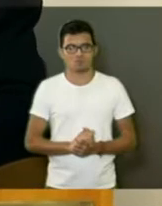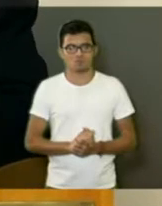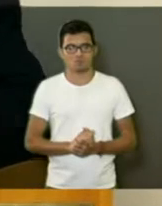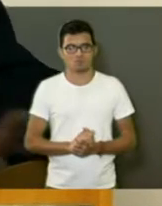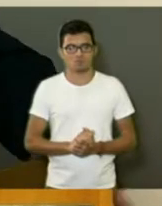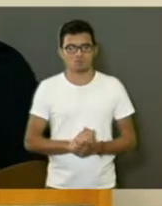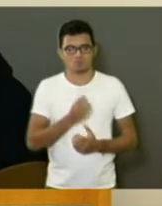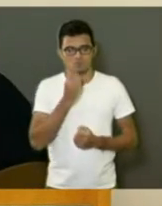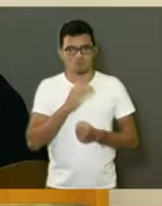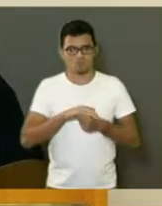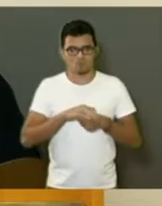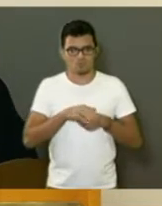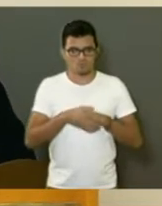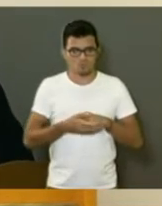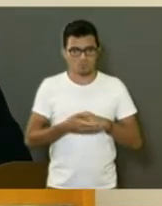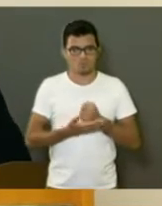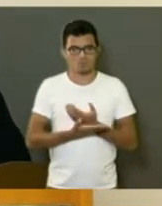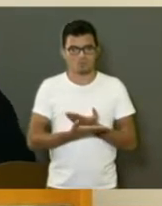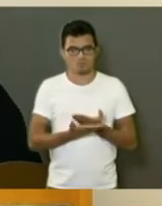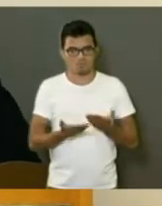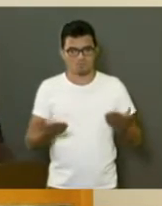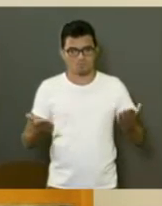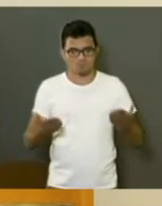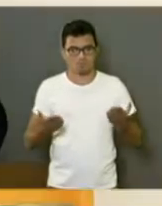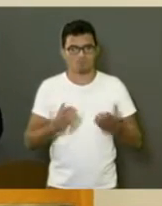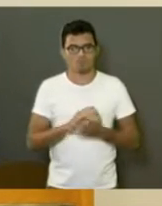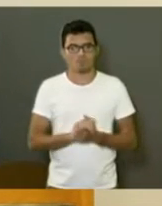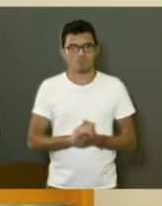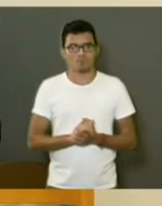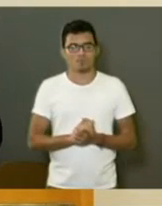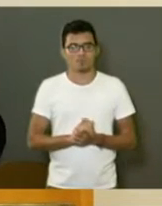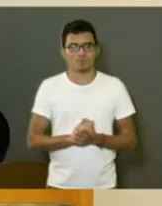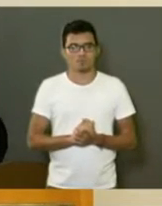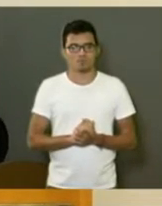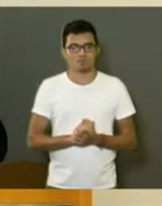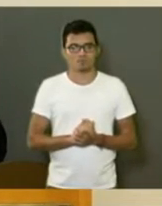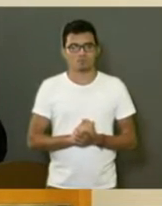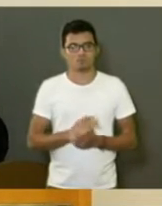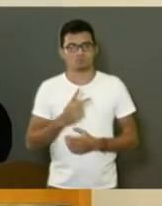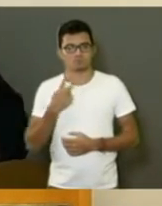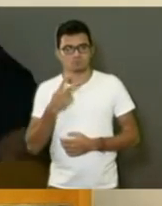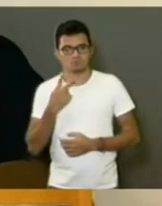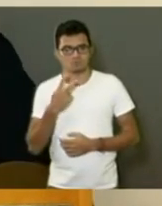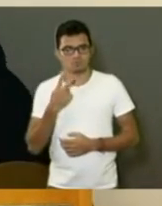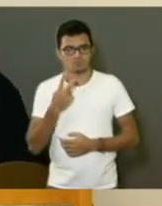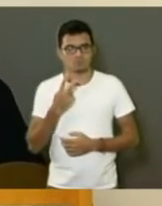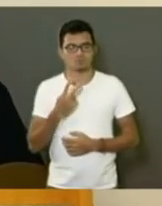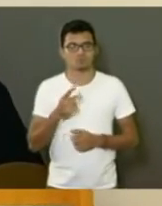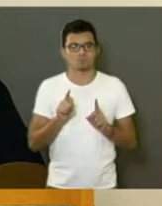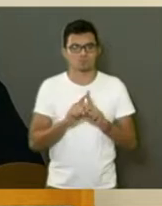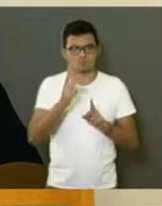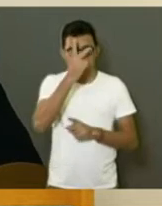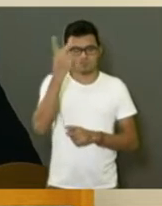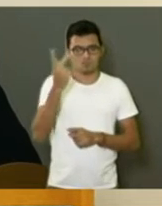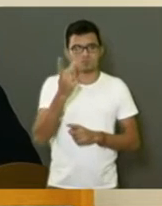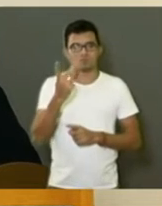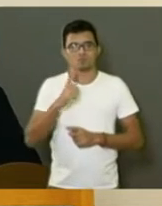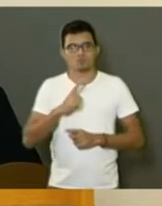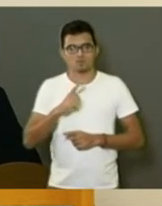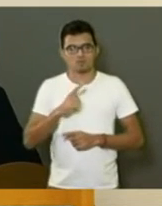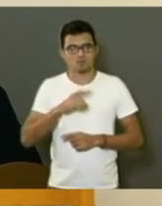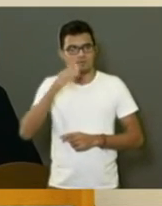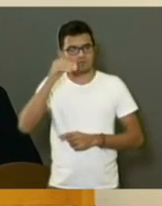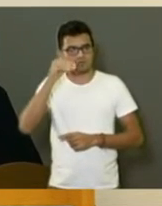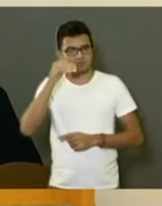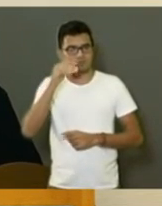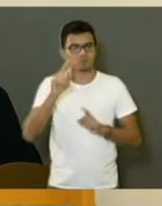Boa noite a todas, boa noite a todos, senhores vereadores, quem nos ouve, nos assiste,